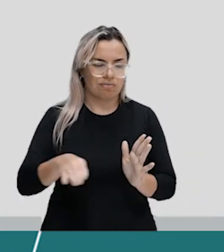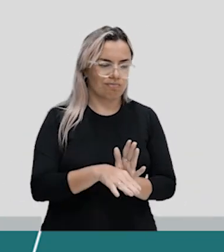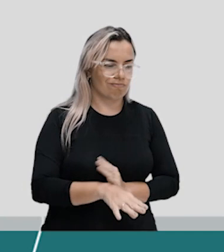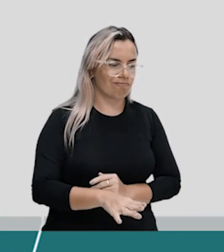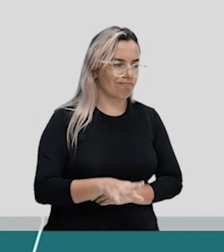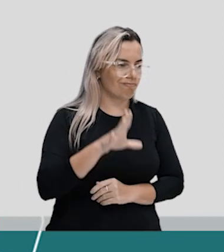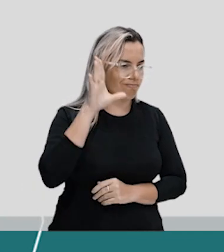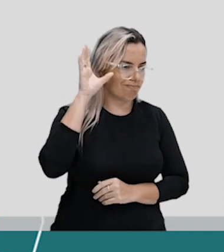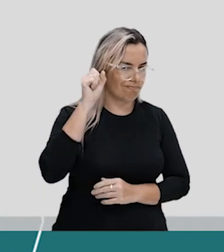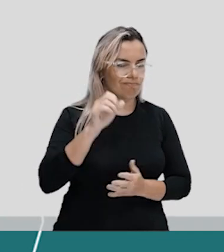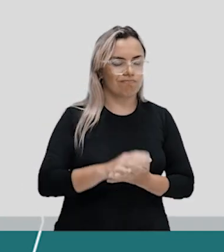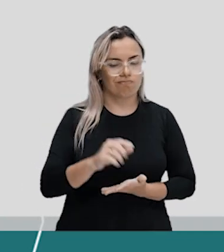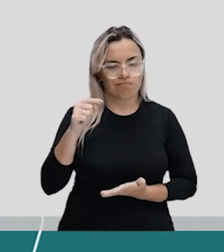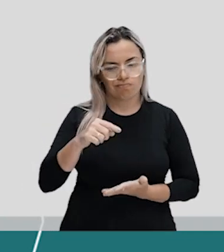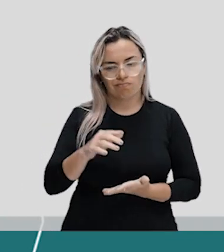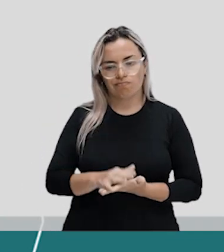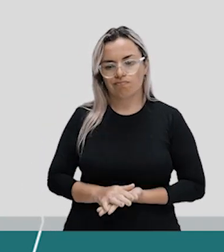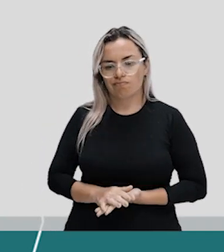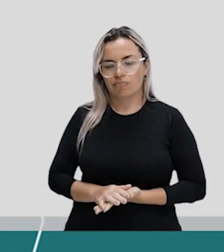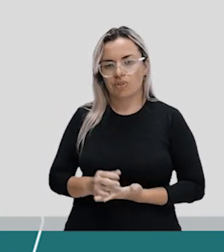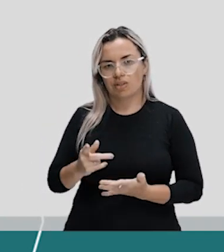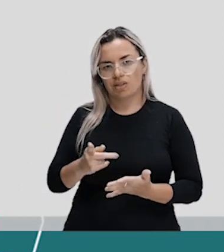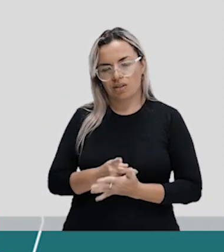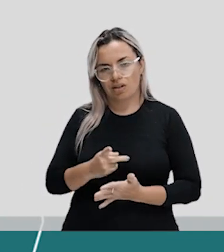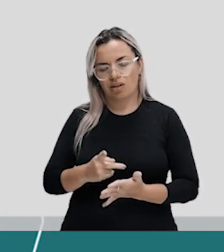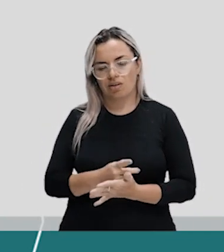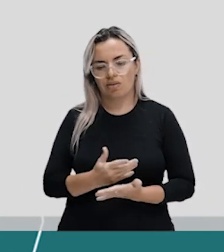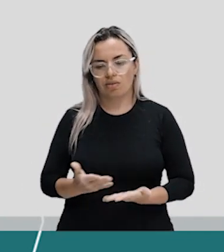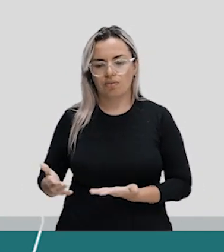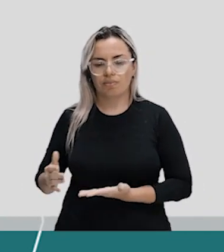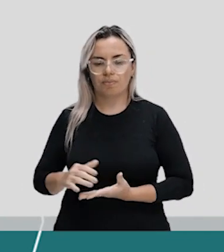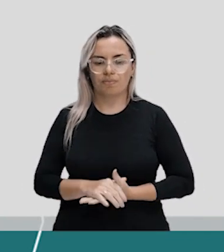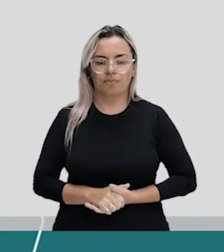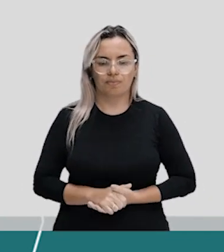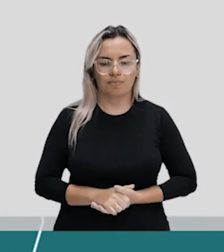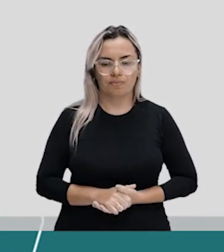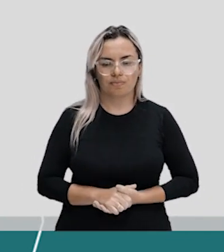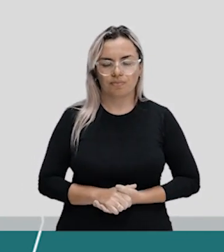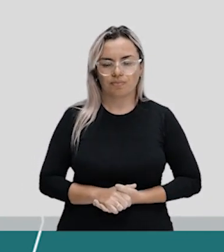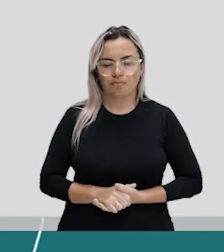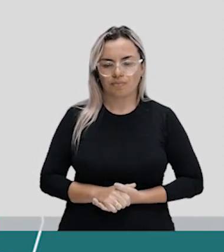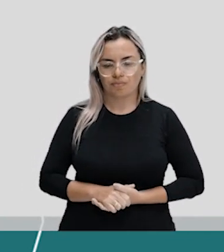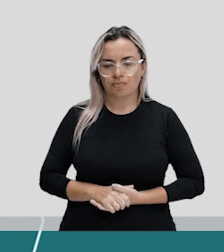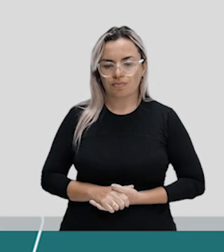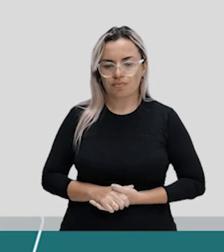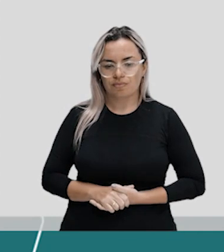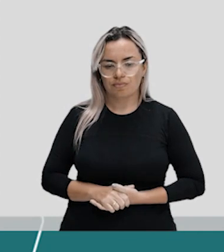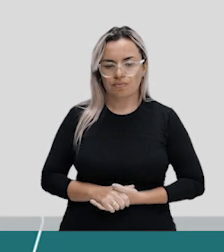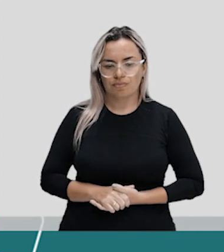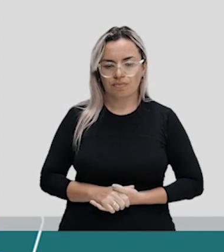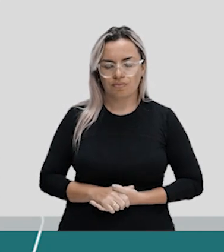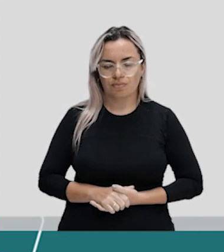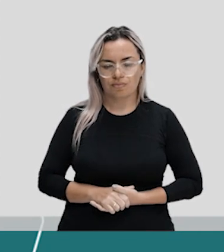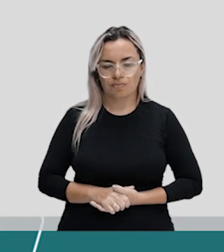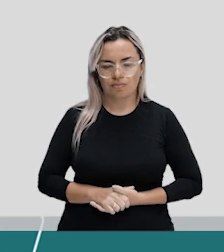gafe, né? Então, não dar uma dentro. Não dar pie com bolha. Não dar pie com bolha.